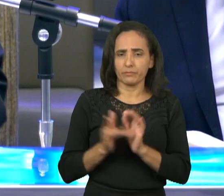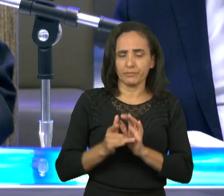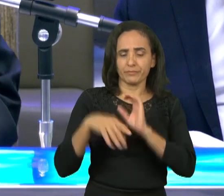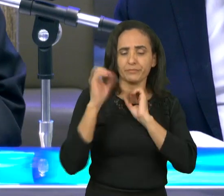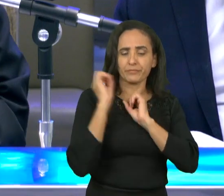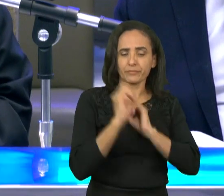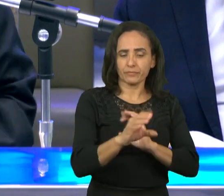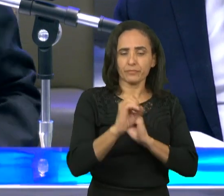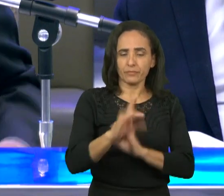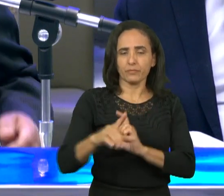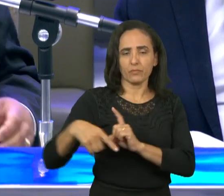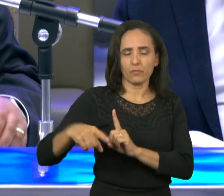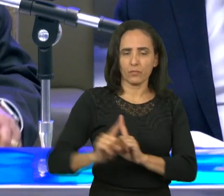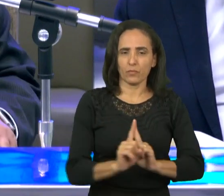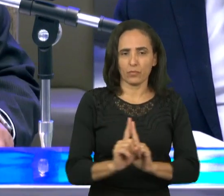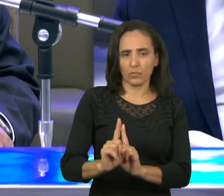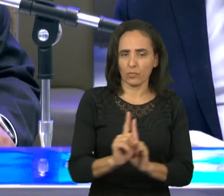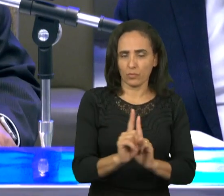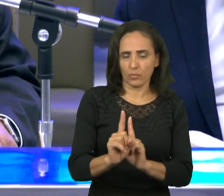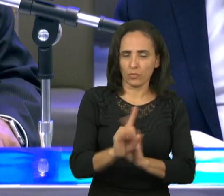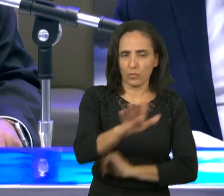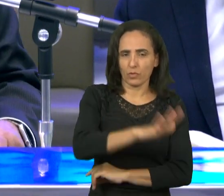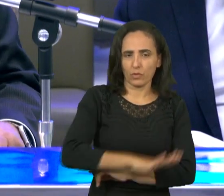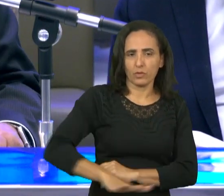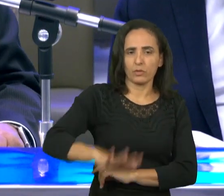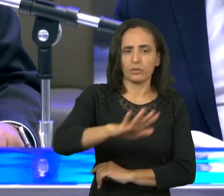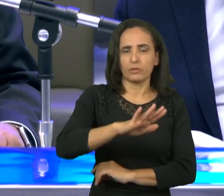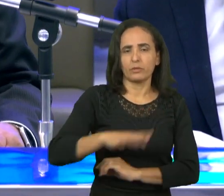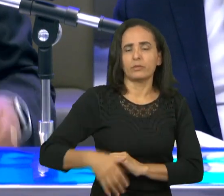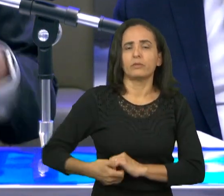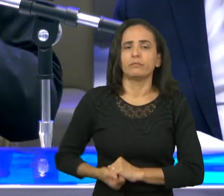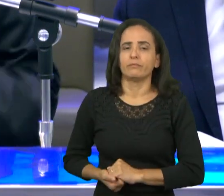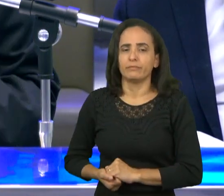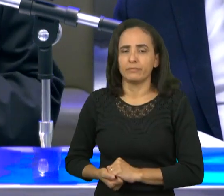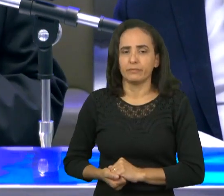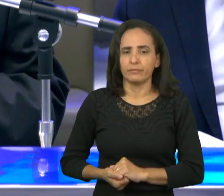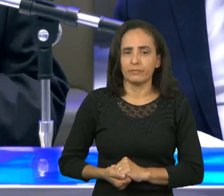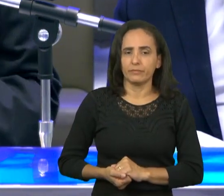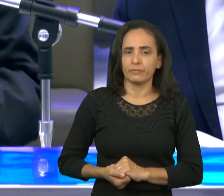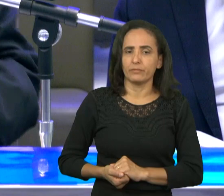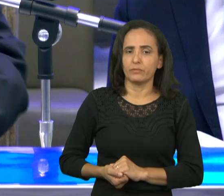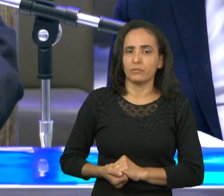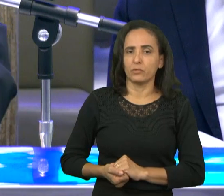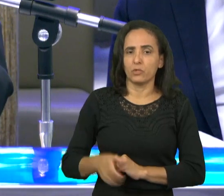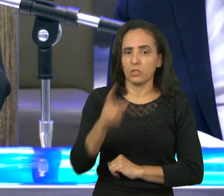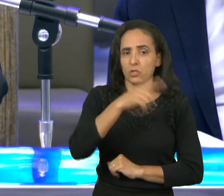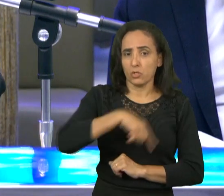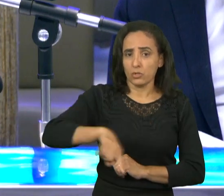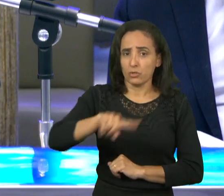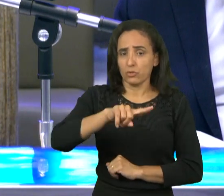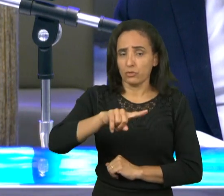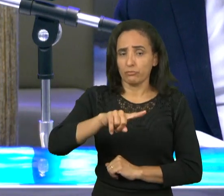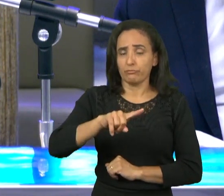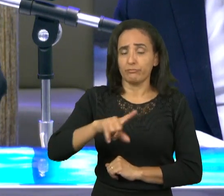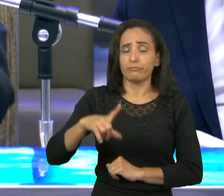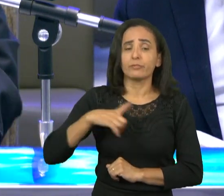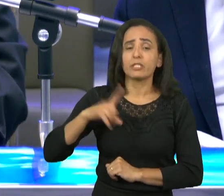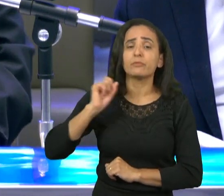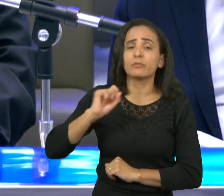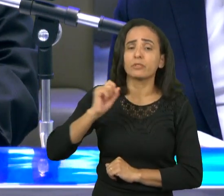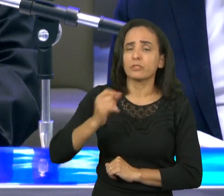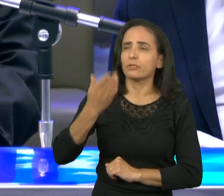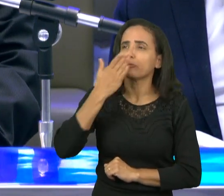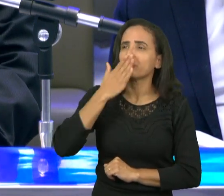que ele apresenta aos seus discípulos. A promessa da igreja, irmãos, da igreja de